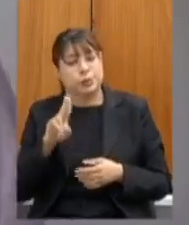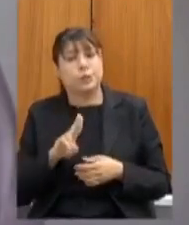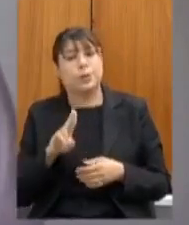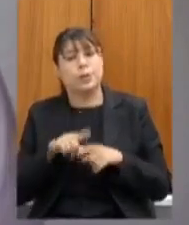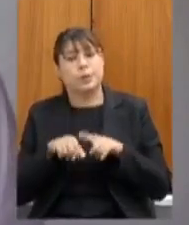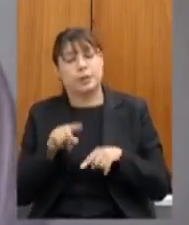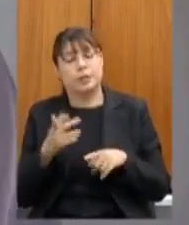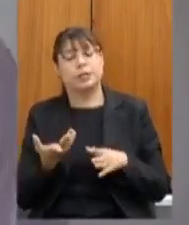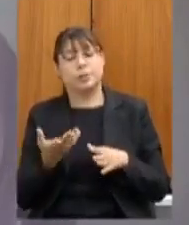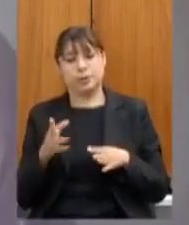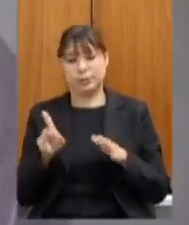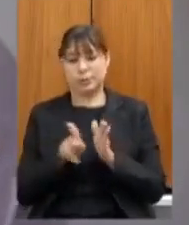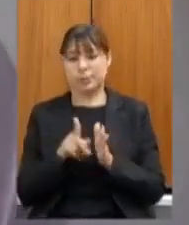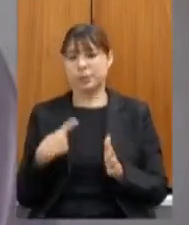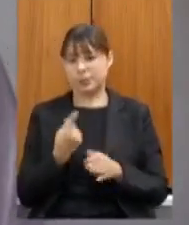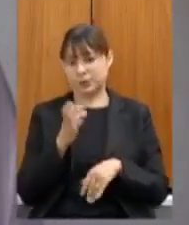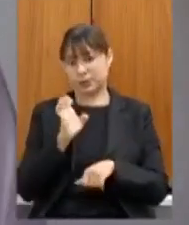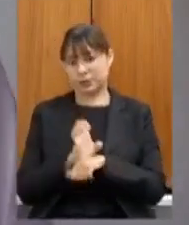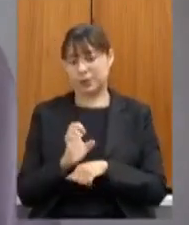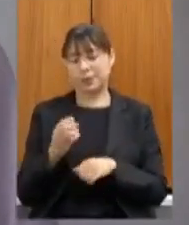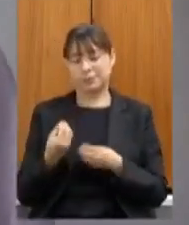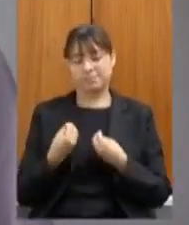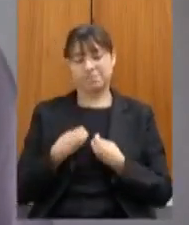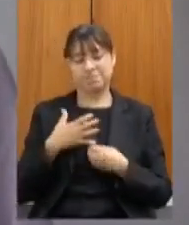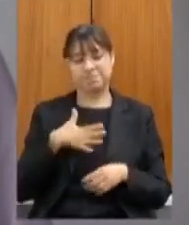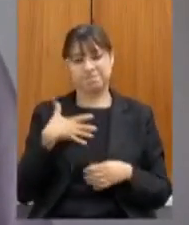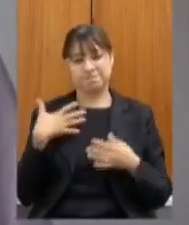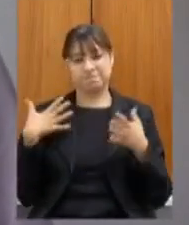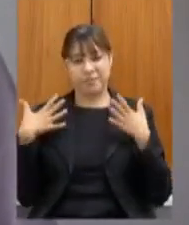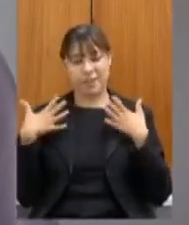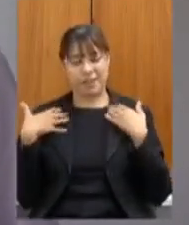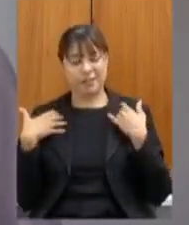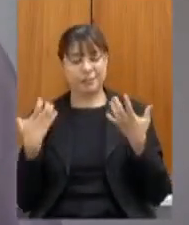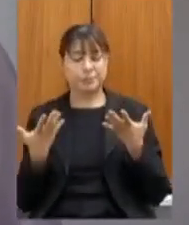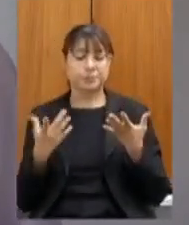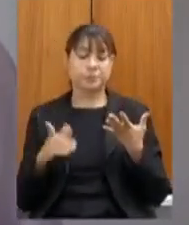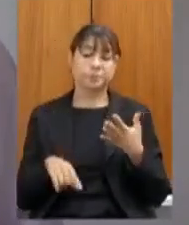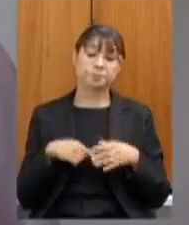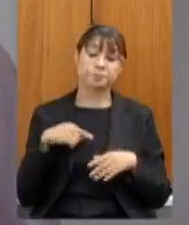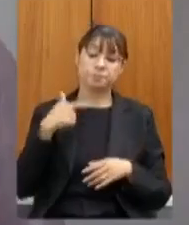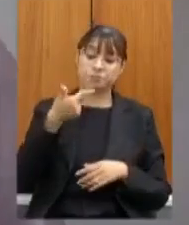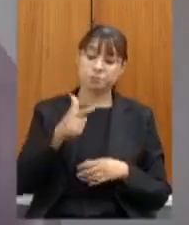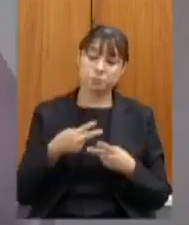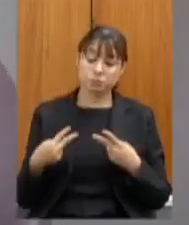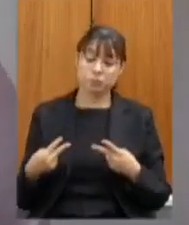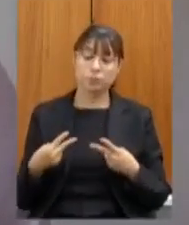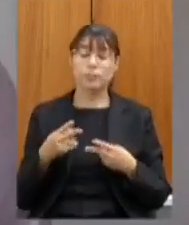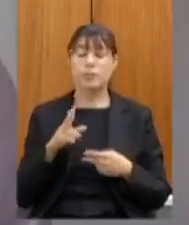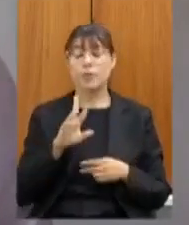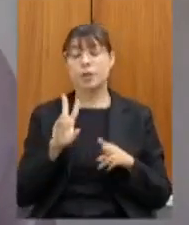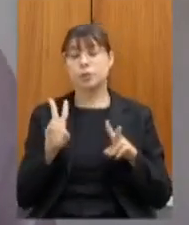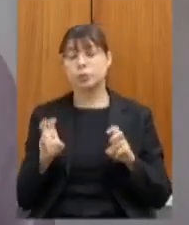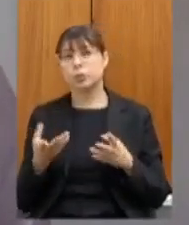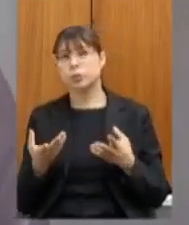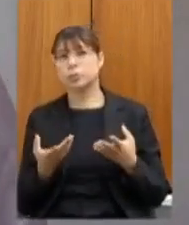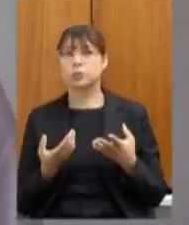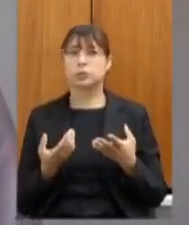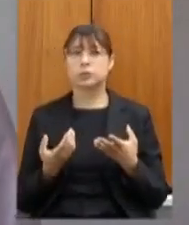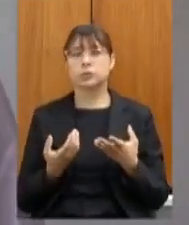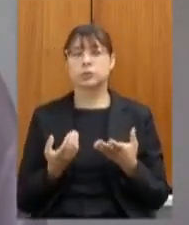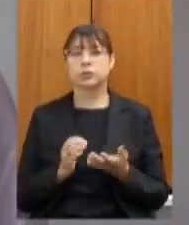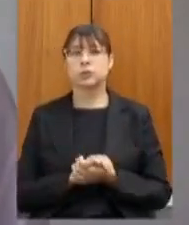isso foi nos deu muita alegria em relação a atuação a atenção a